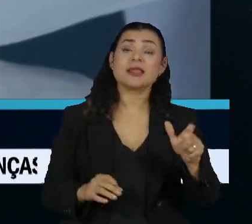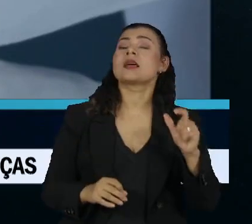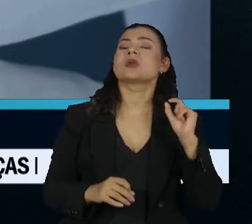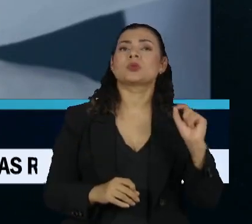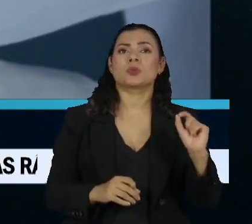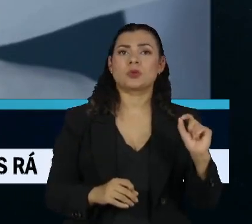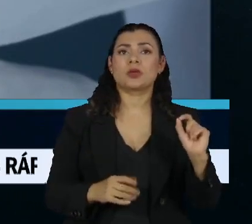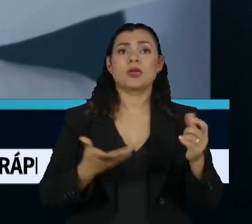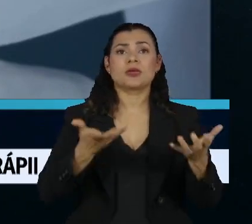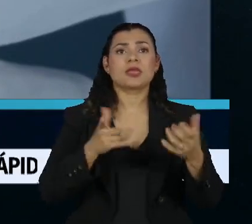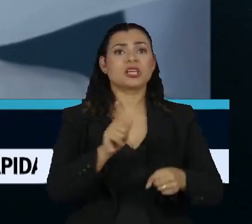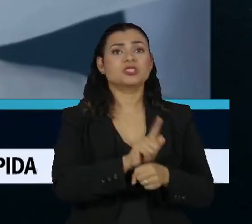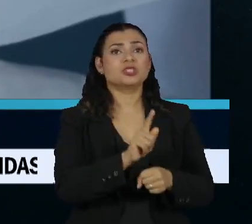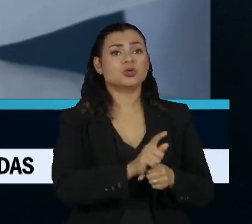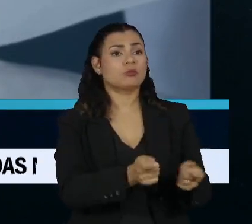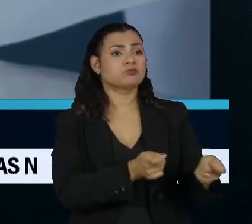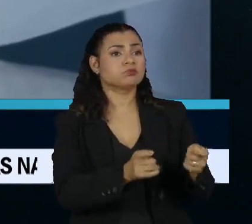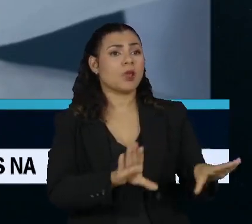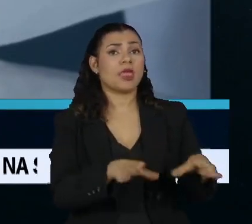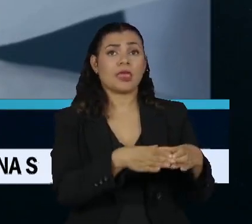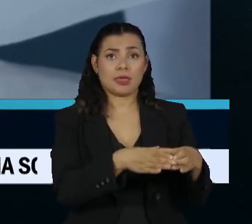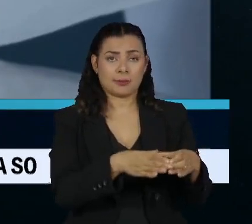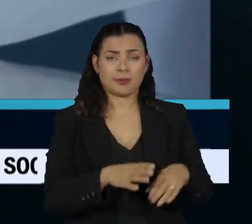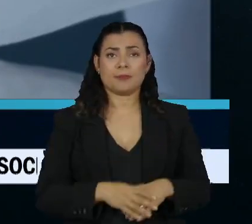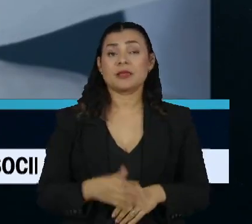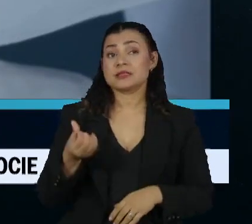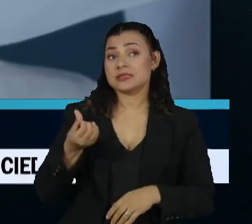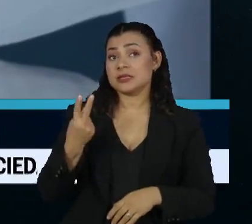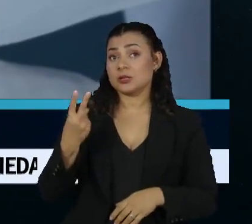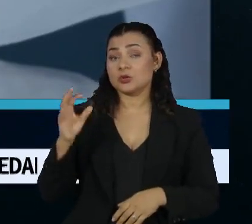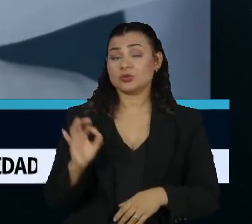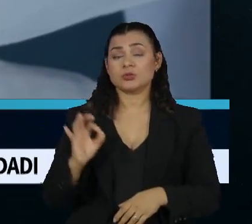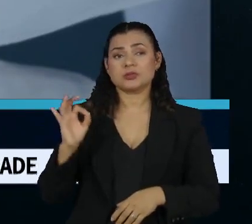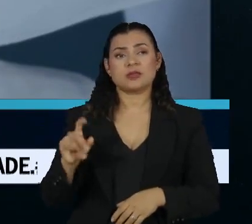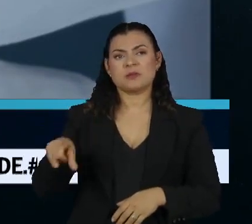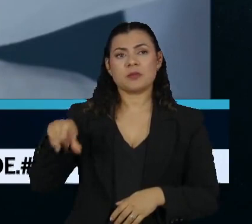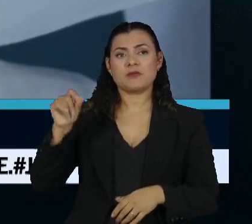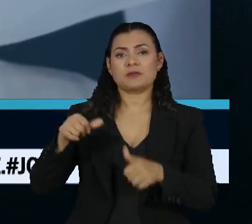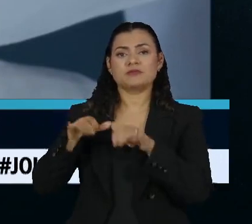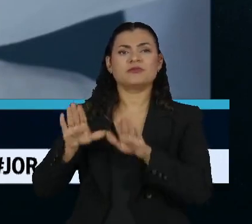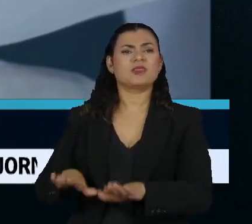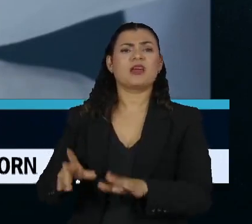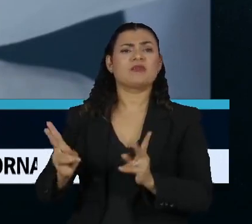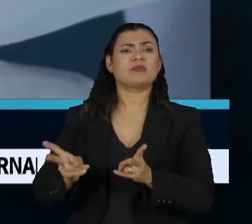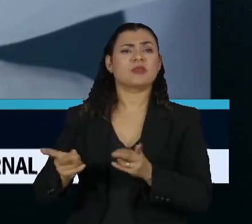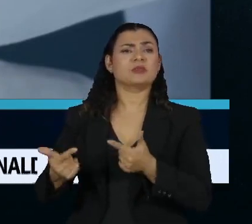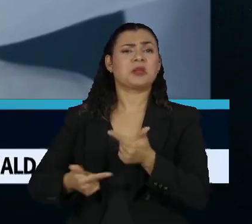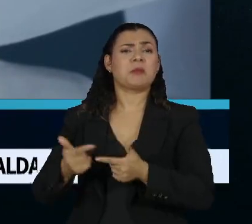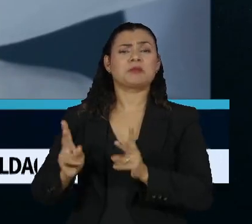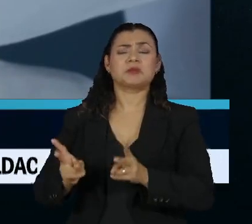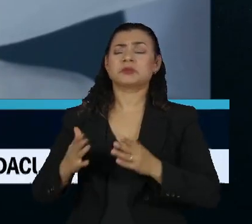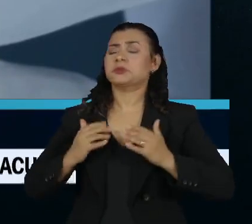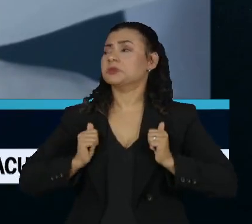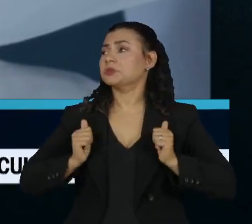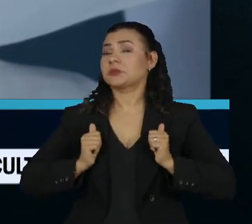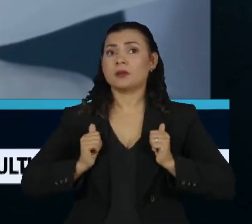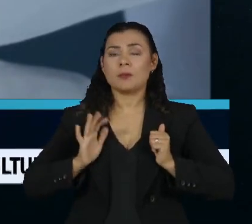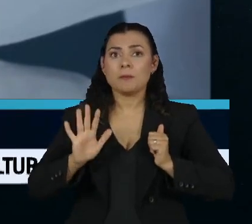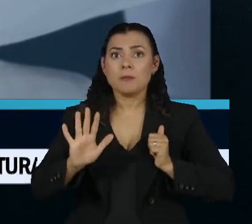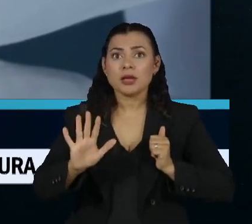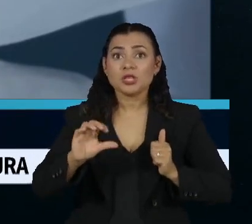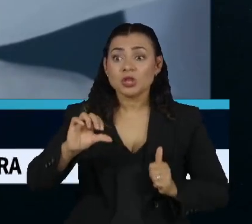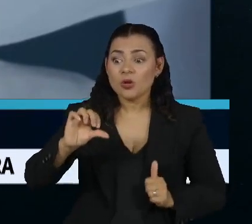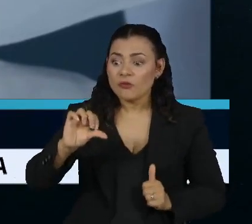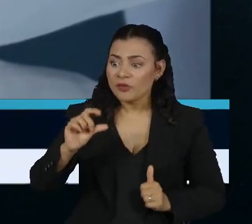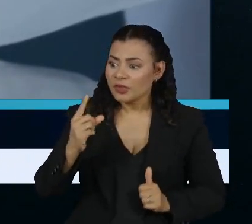em se tornar gestores de equipes. 62% preferem permanecer como estão. E chama a atenção que